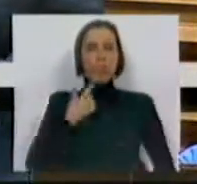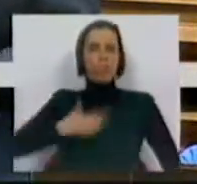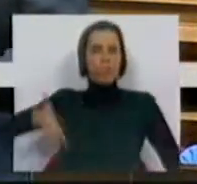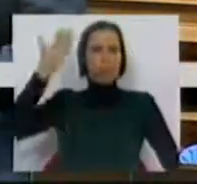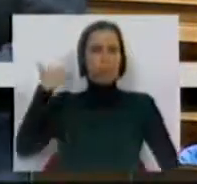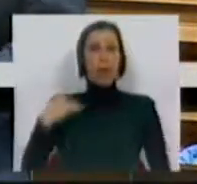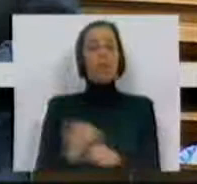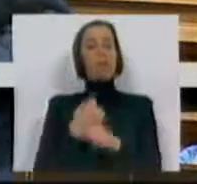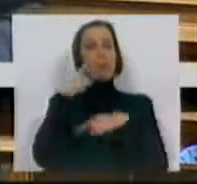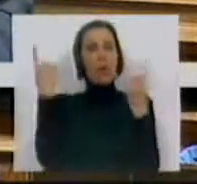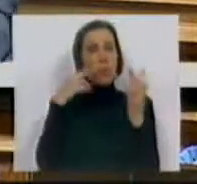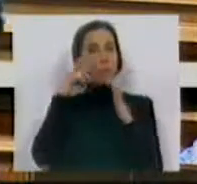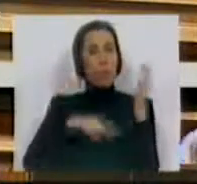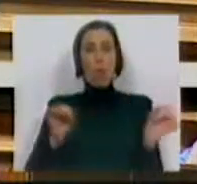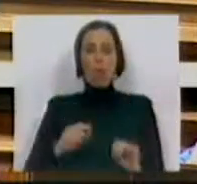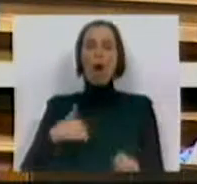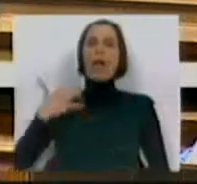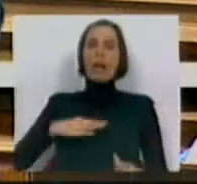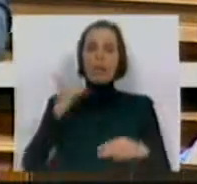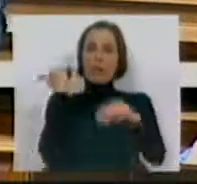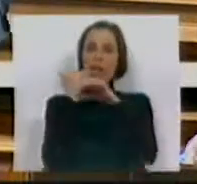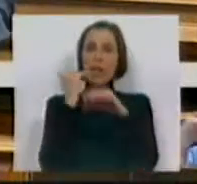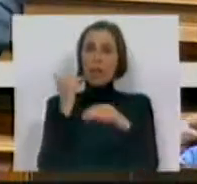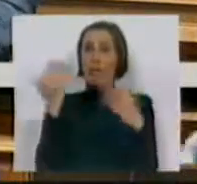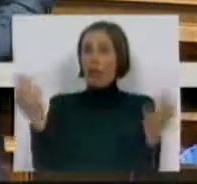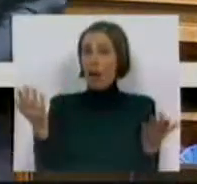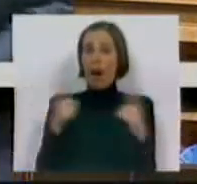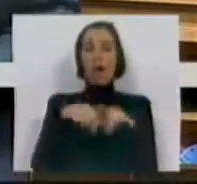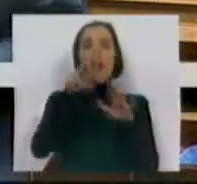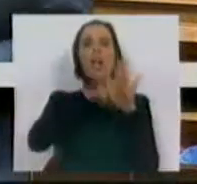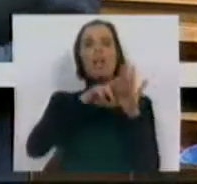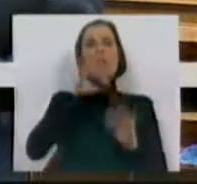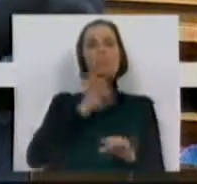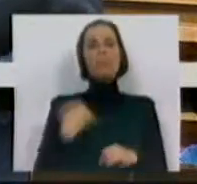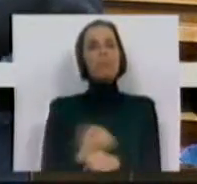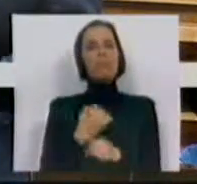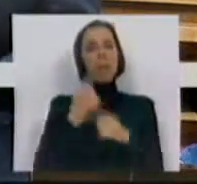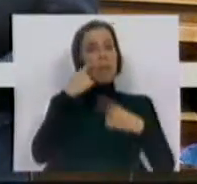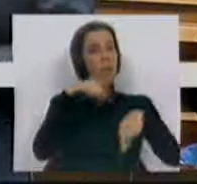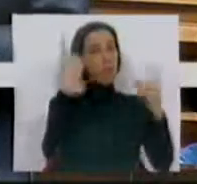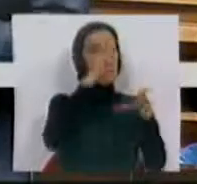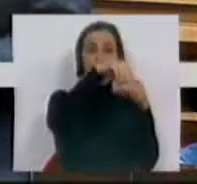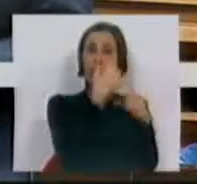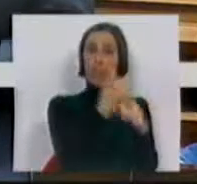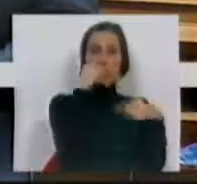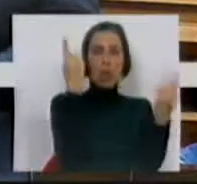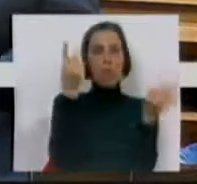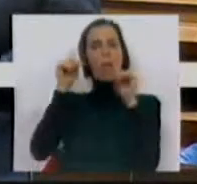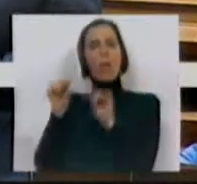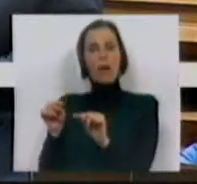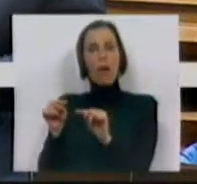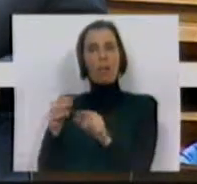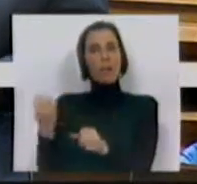muitas décadas para a função pública. Queremos equiparar, que ocorre, o regime dos trabalhadores em funções públicas aos